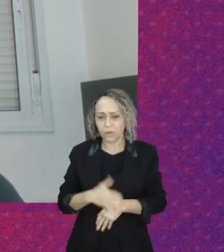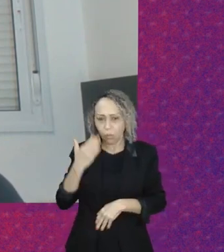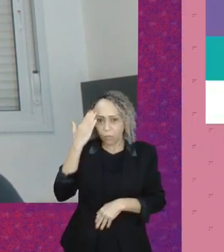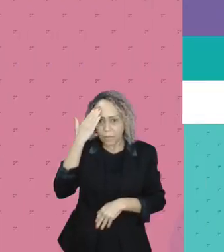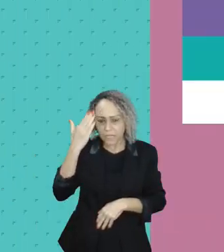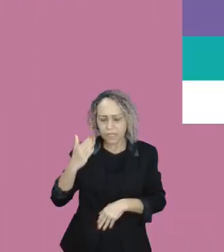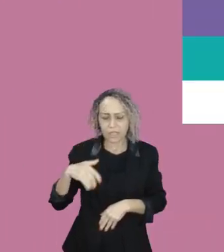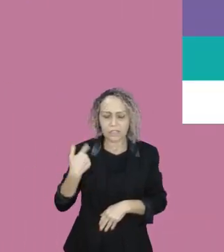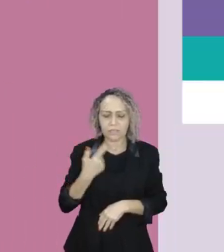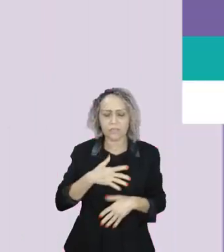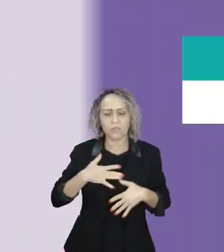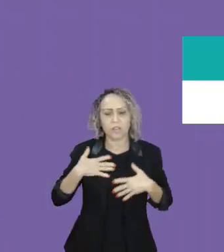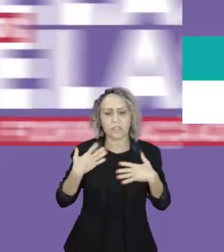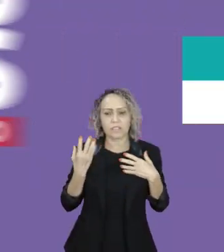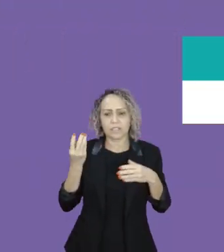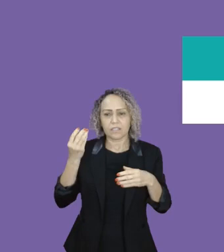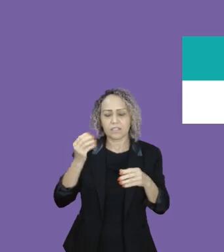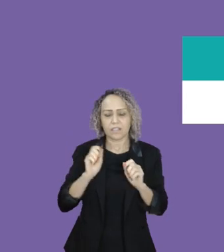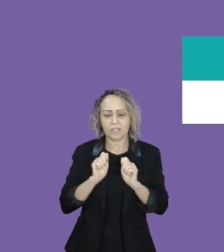vocês. Um abraço.